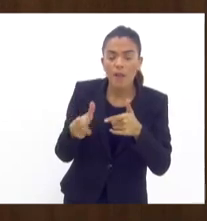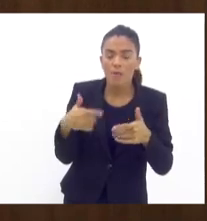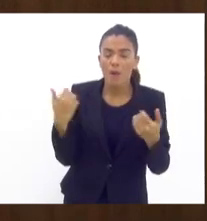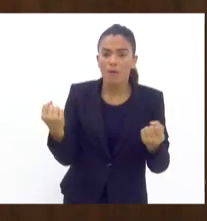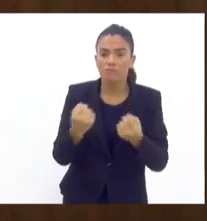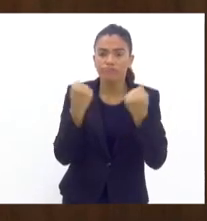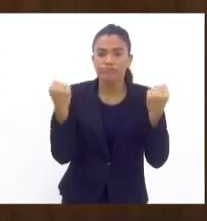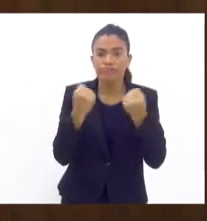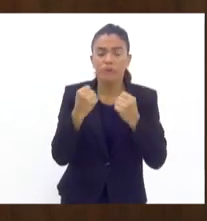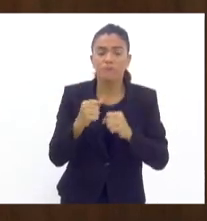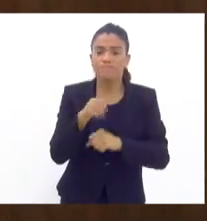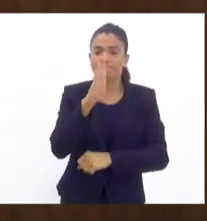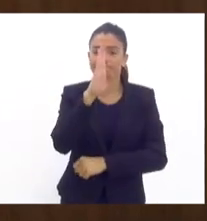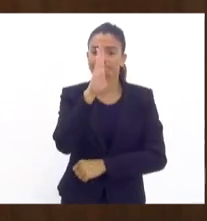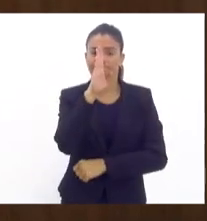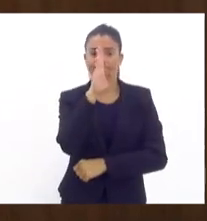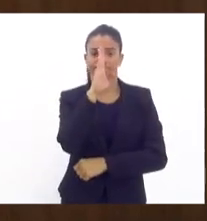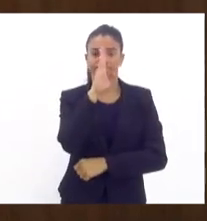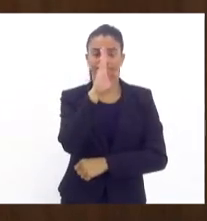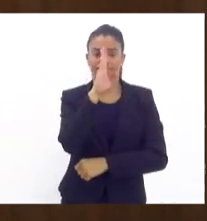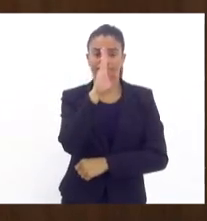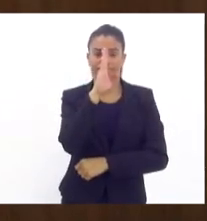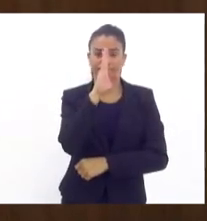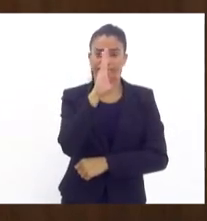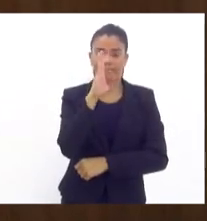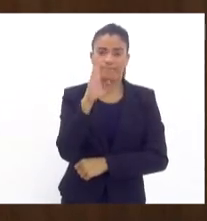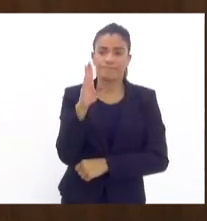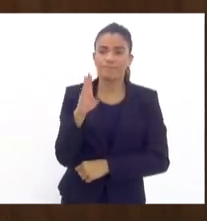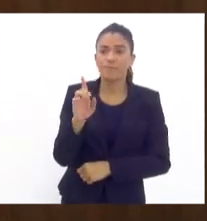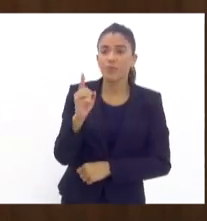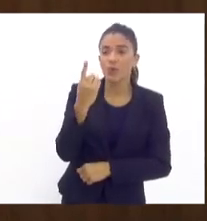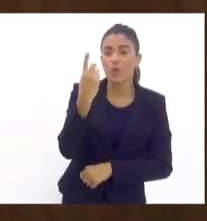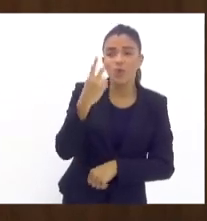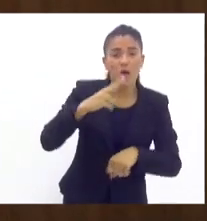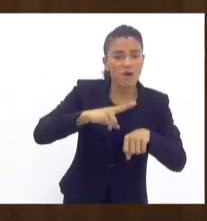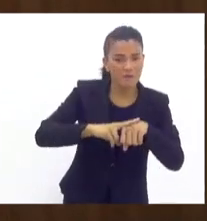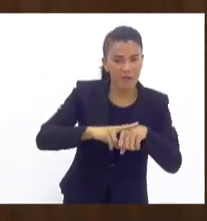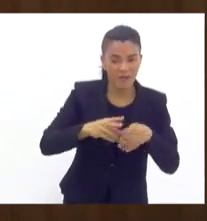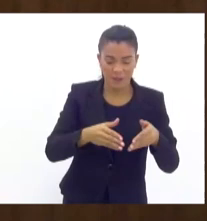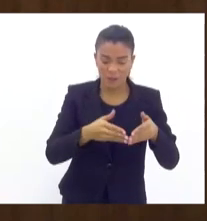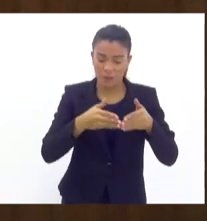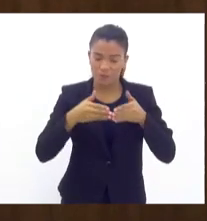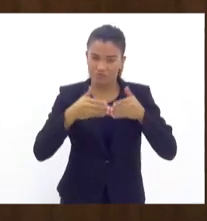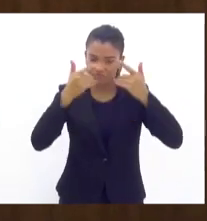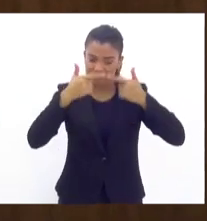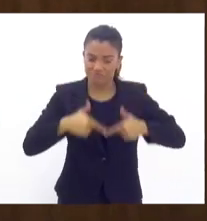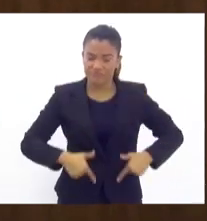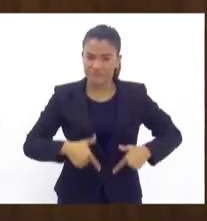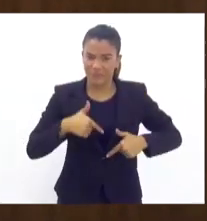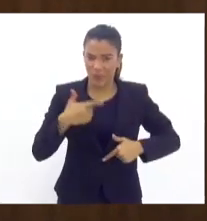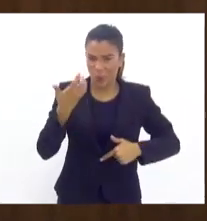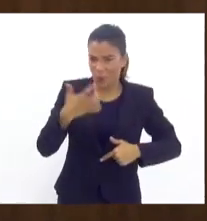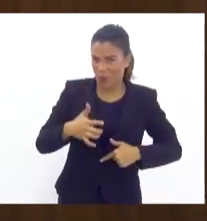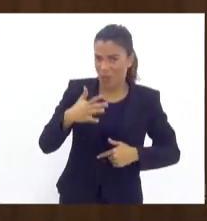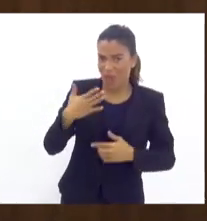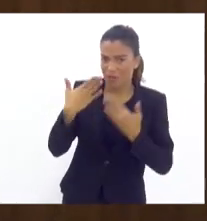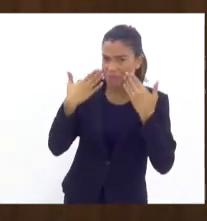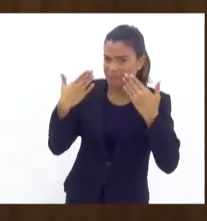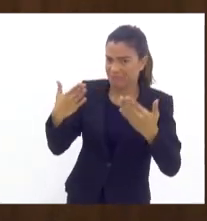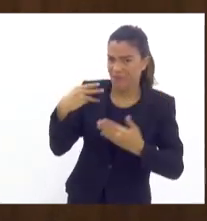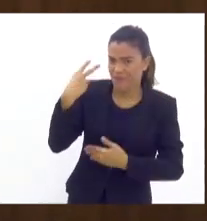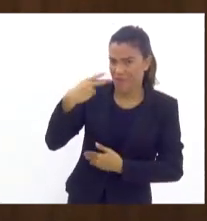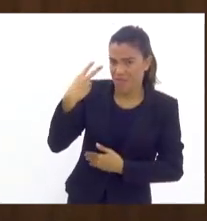Sem nada a fazer por quê? Eles são causa desse caos. Uma vez que ele se isenta de se colocar aqui, como vereador, como